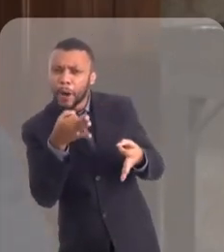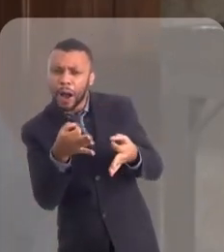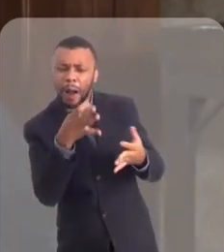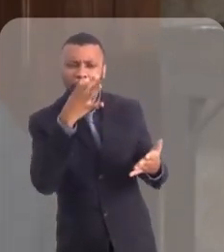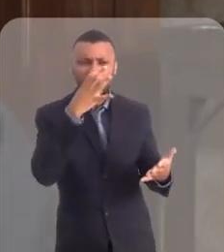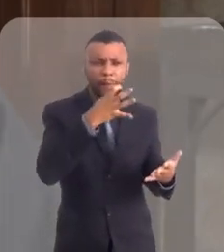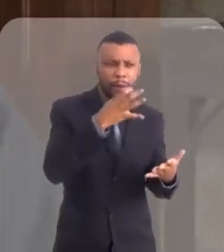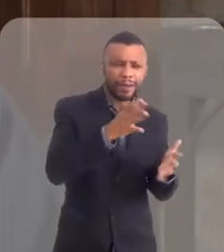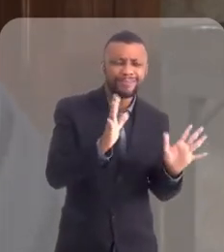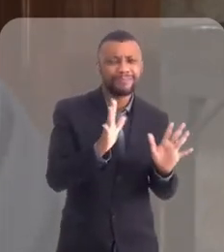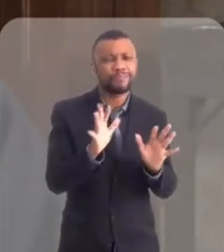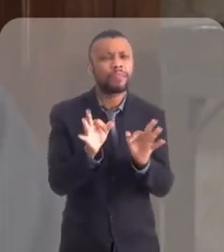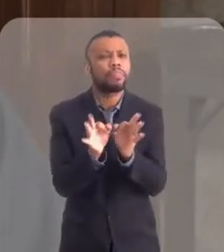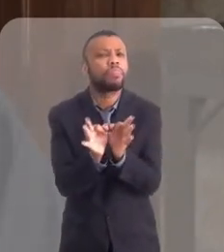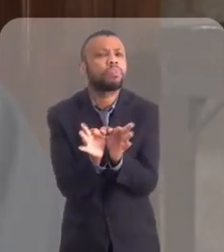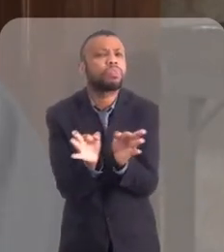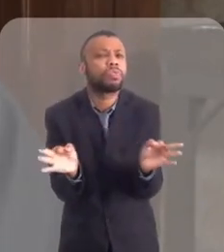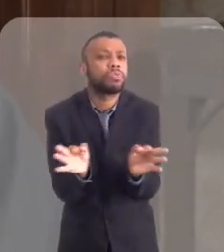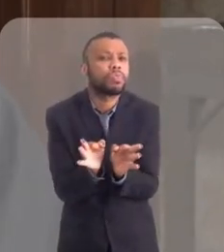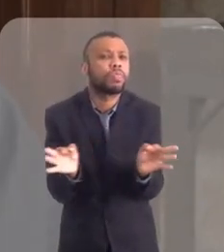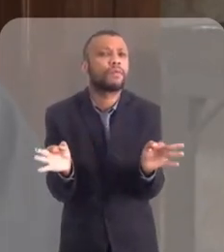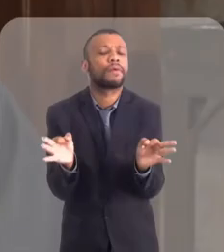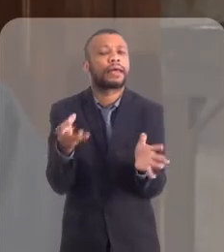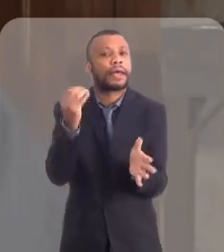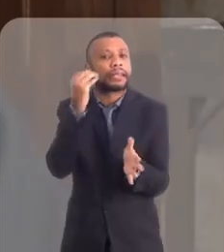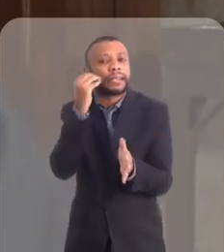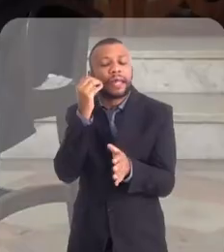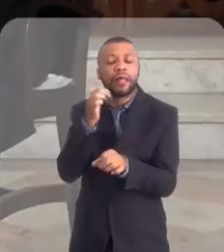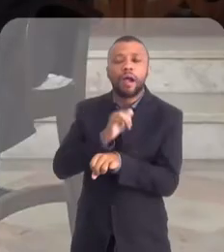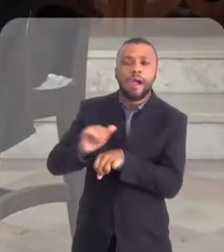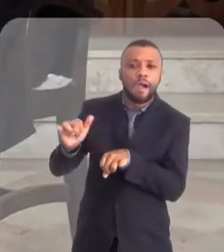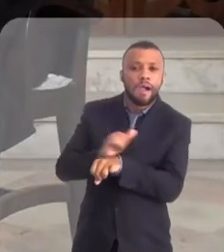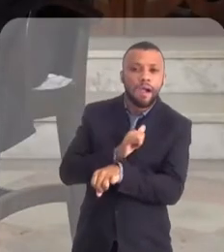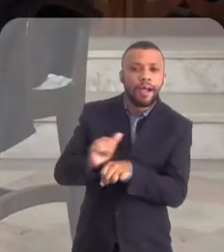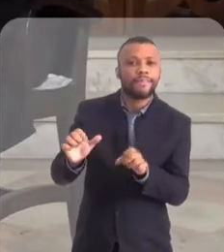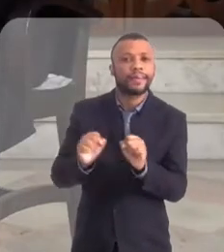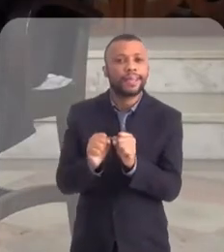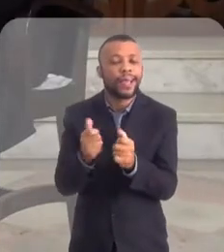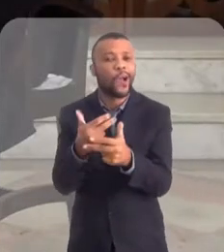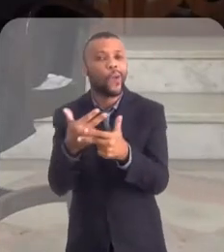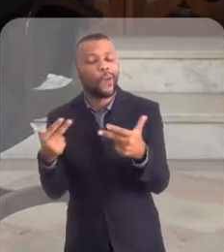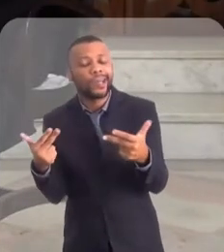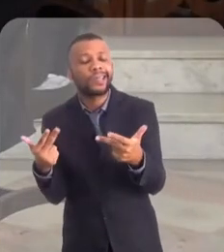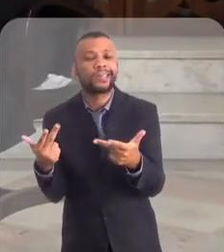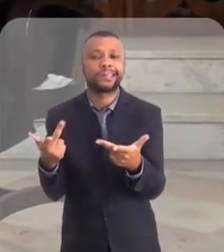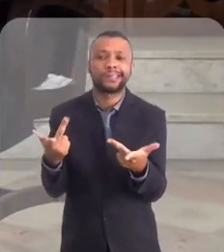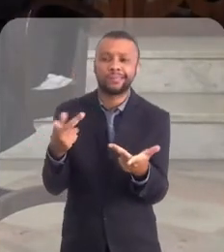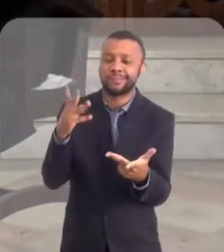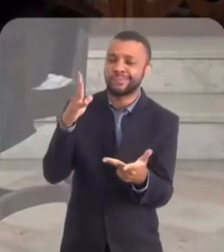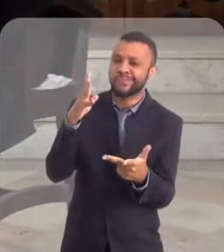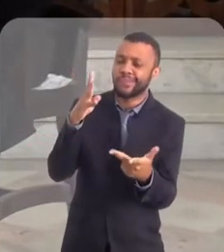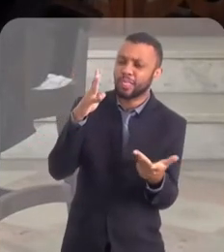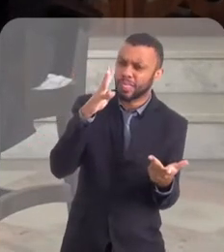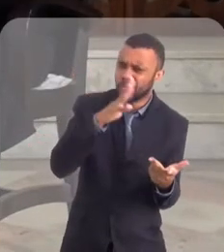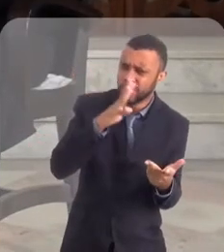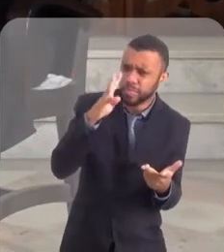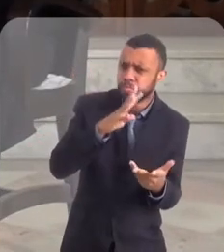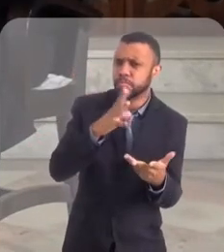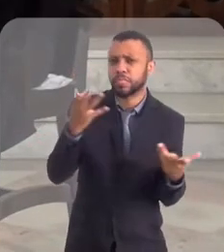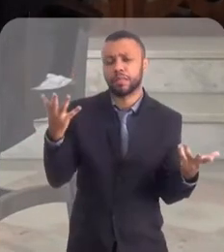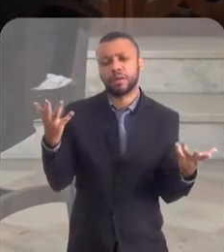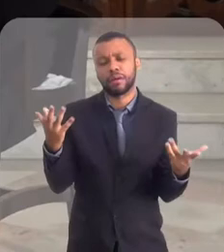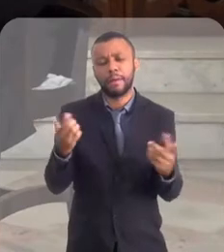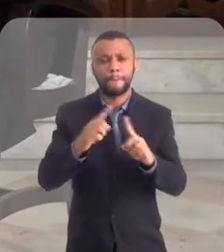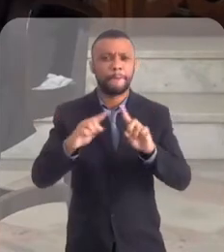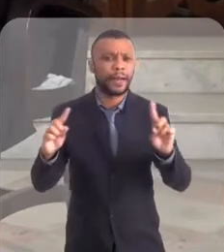muito pequenas. Houve pessoas que tentaram fazer coisas desagradáveis, às vésperas da ordenação. Isso acontece em todos